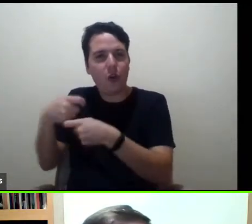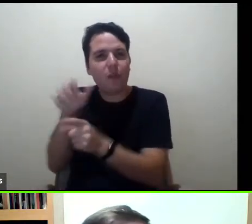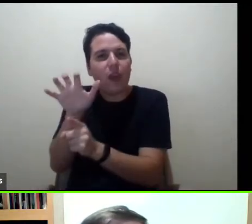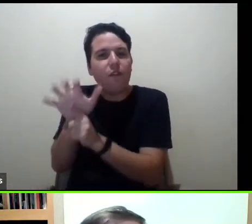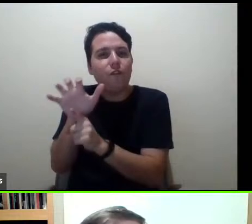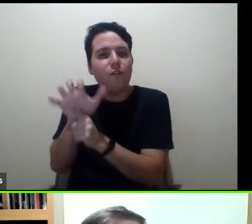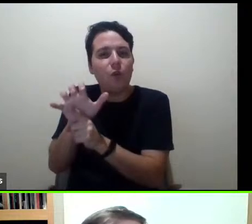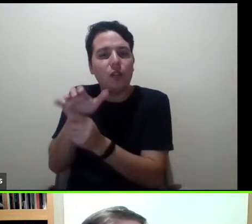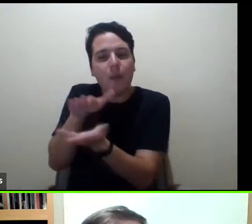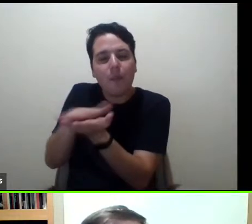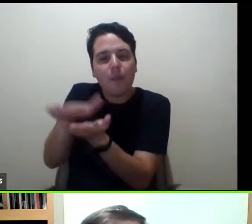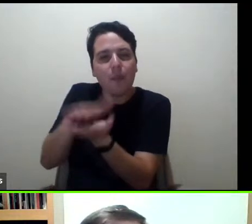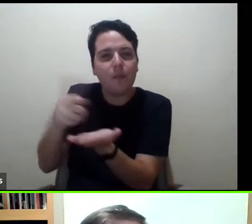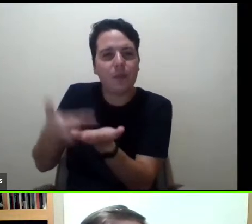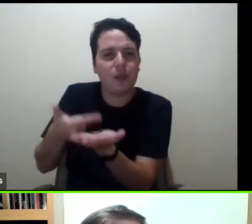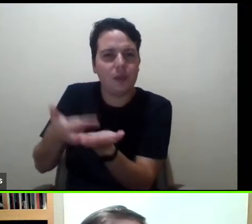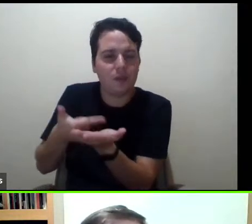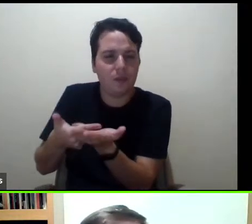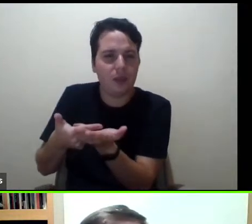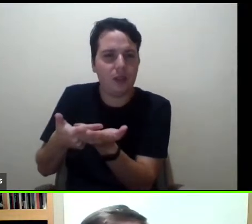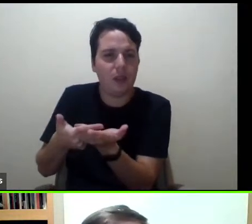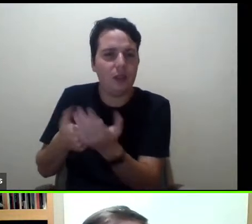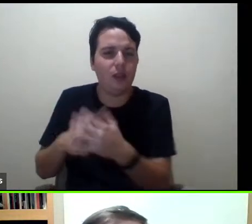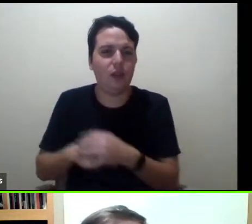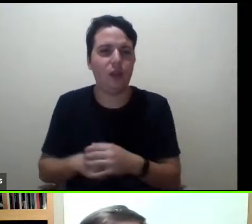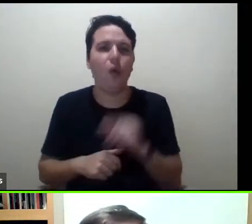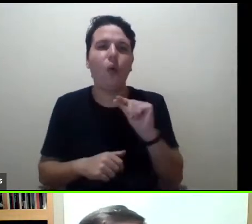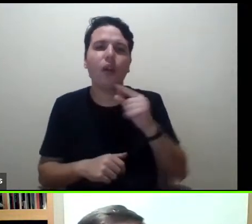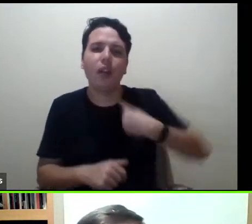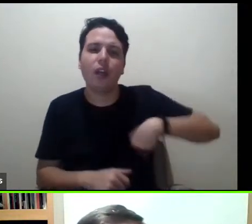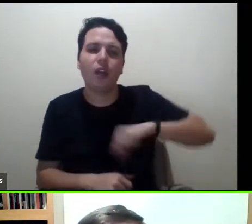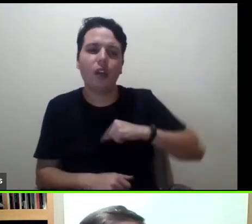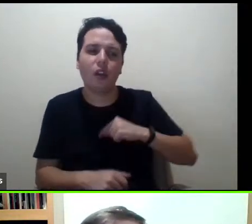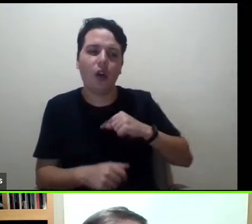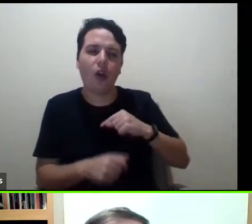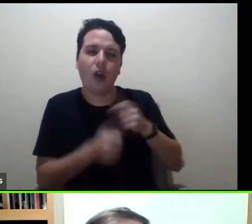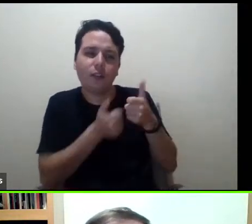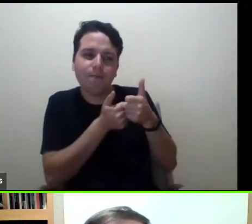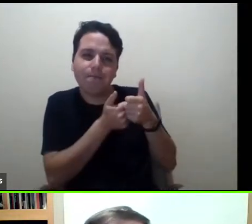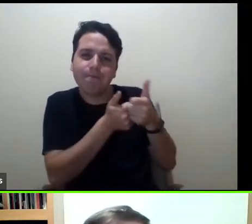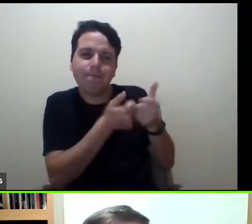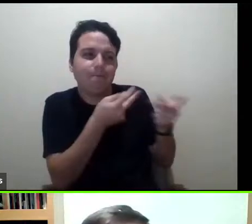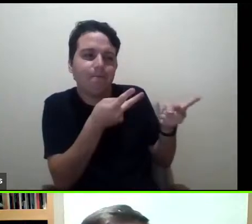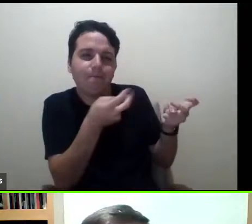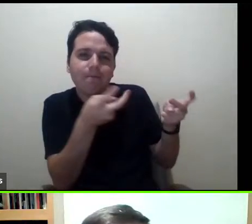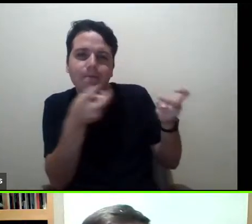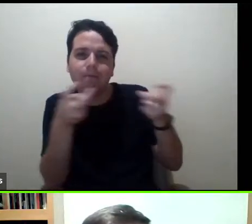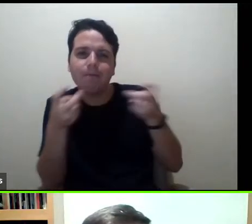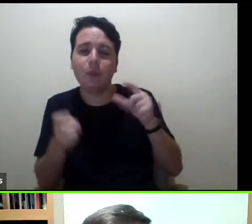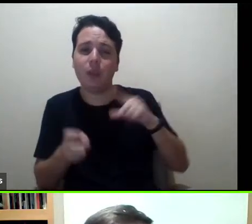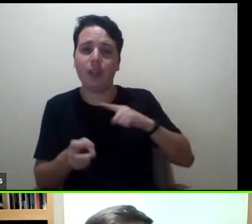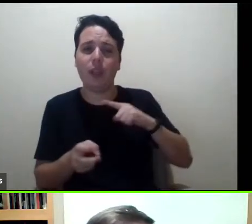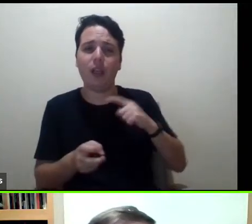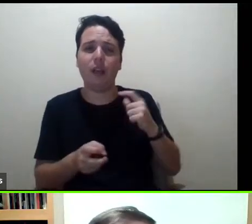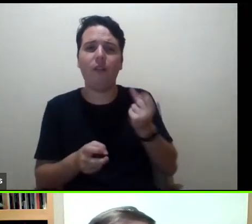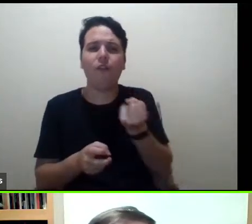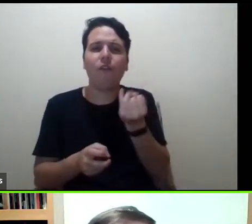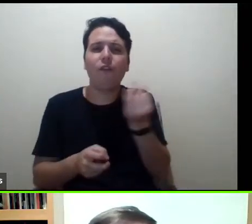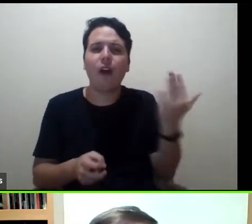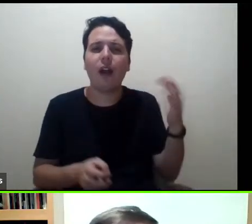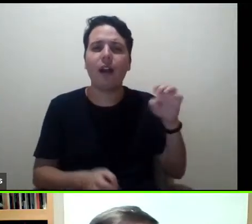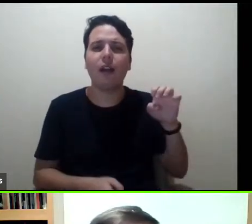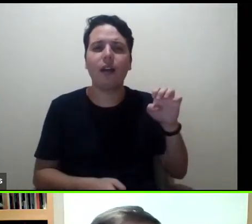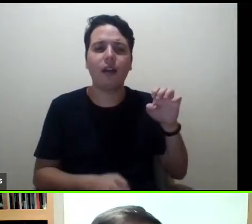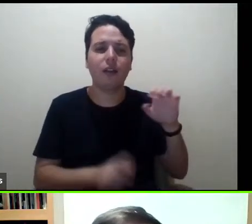digamos, aquilo que a gente vem acompanhando, a falência de várias editoras tradicionais no Brasil